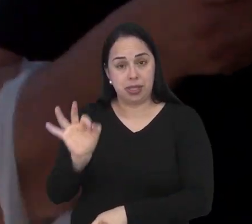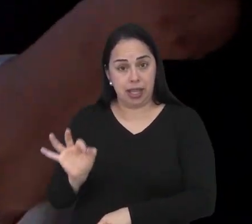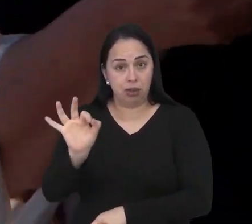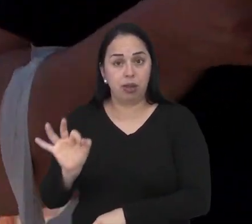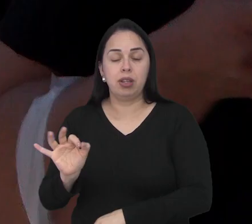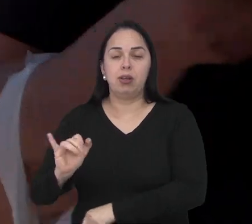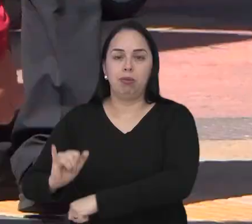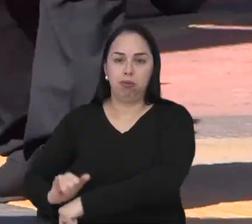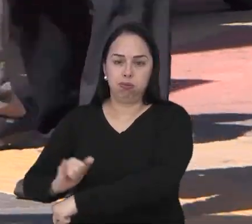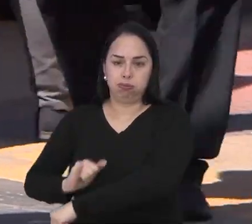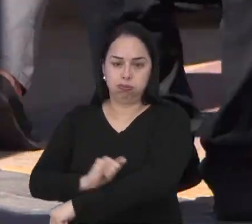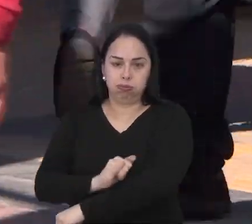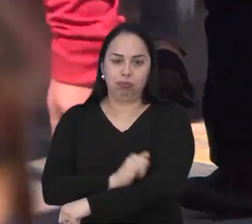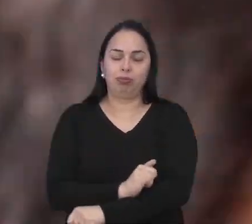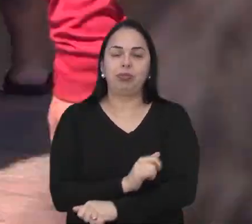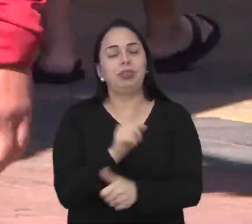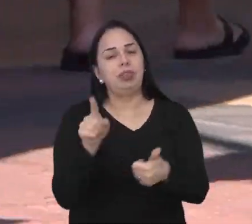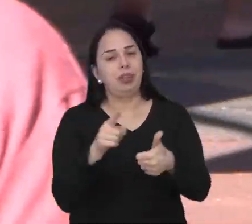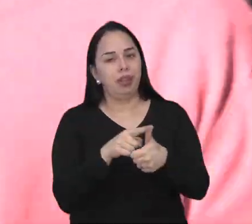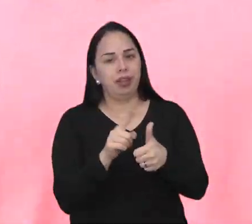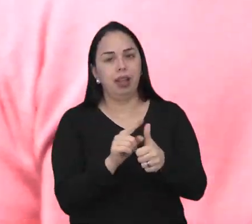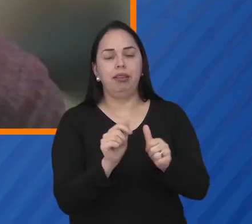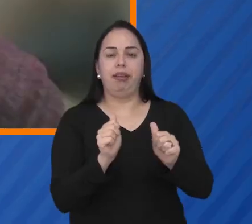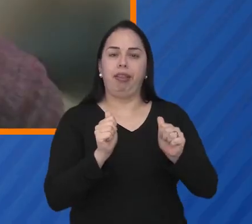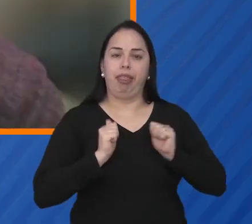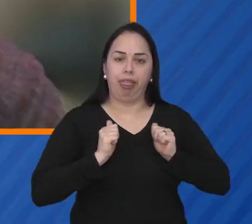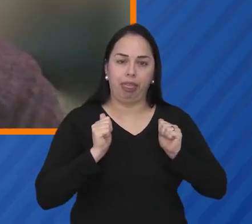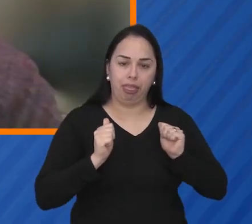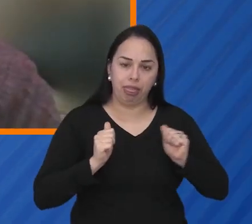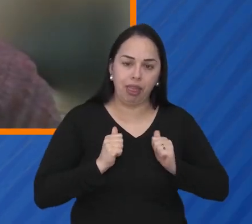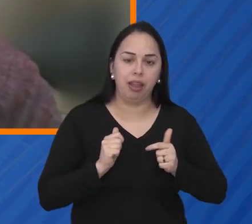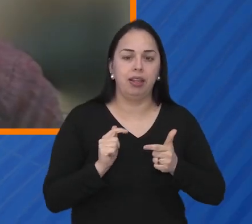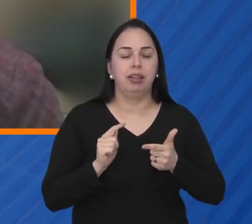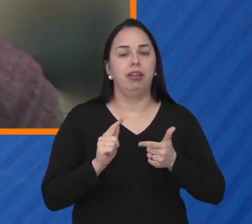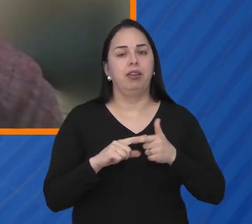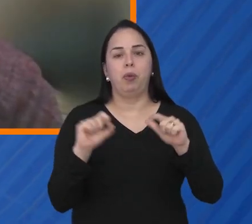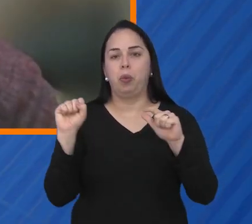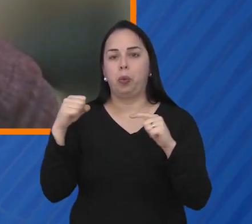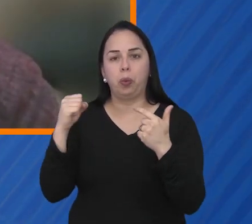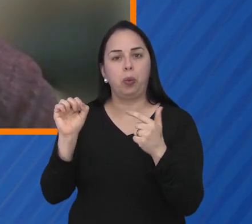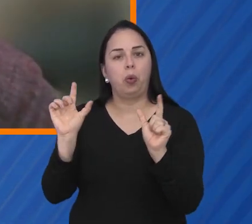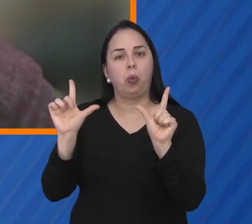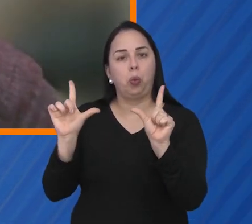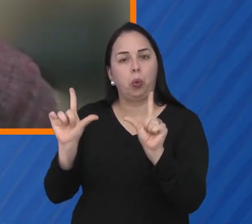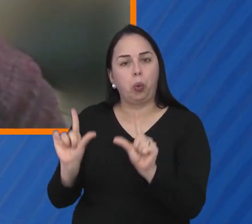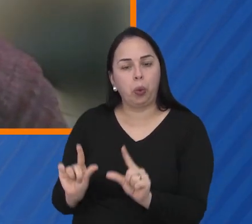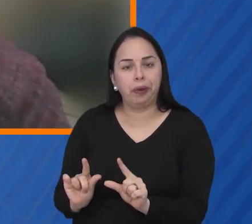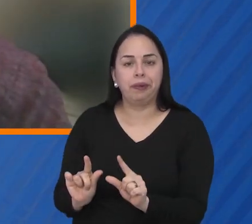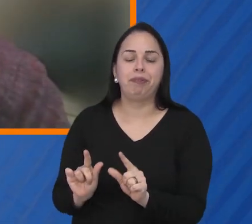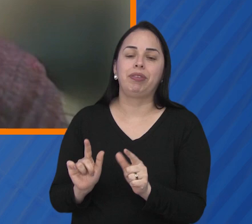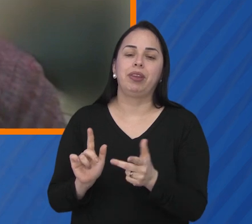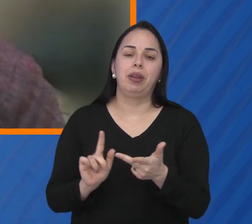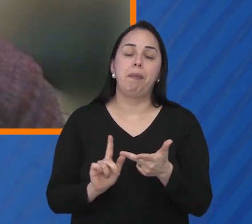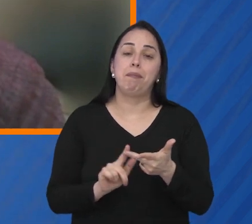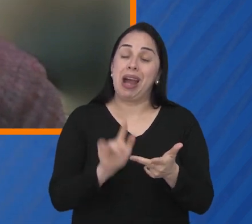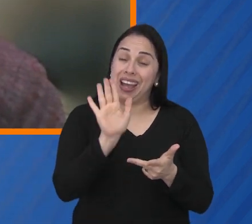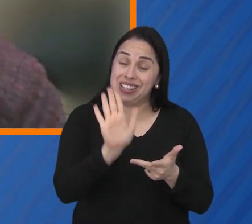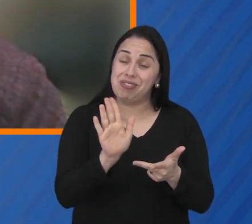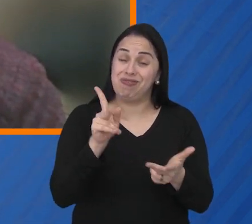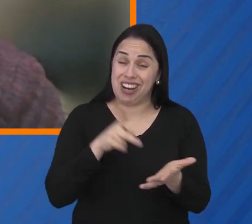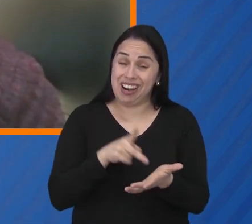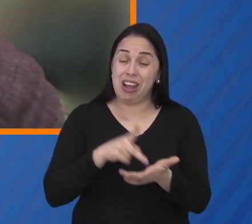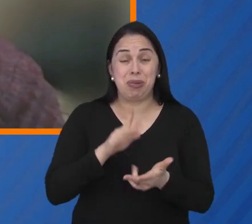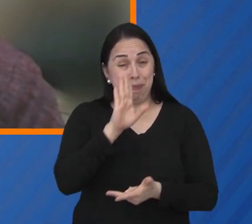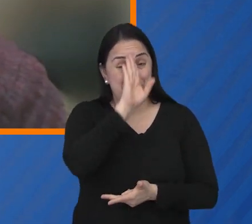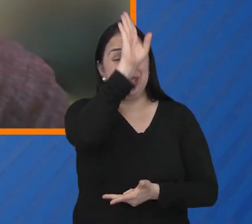obesidade e 22% apresenta sobrepeso. A gente tem todas as questões de sedentarismo, que está aumentando, questão de diminuir